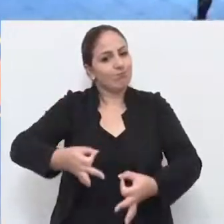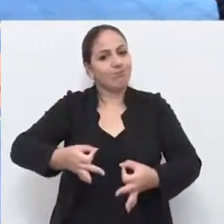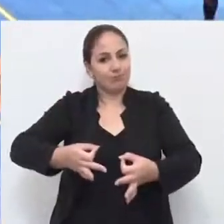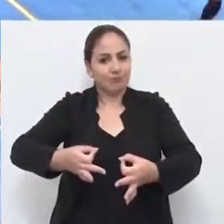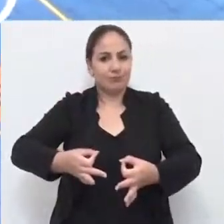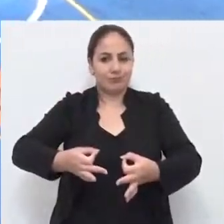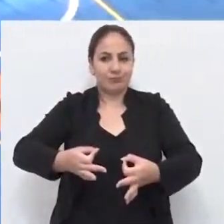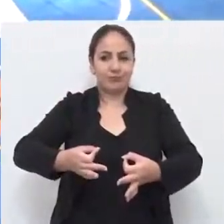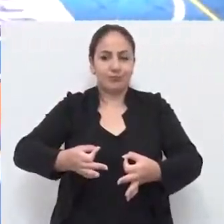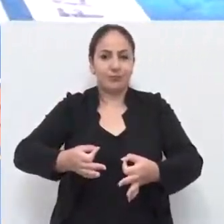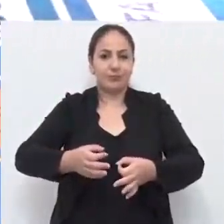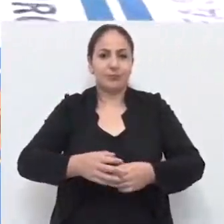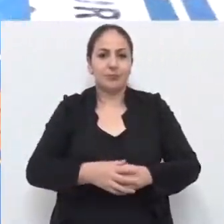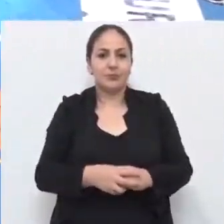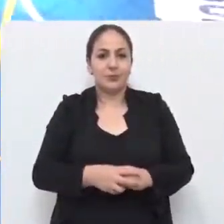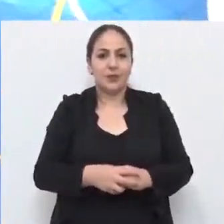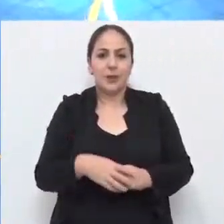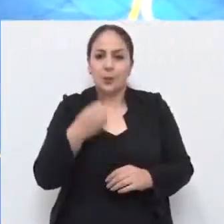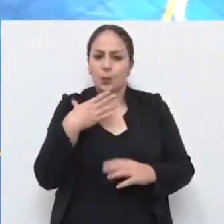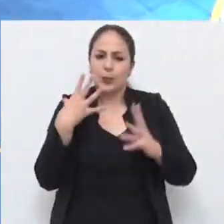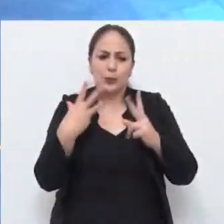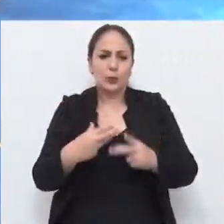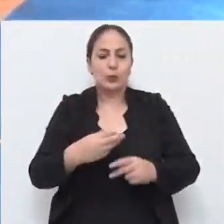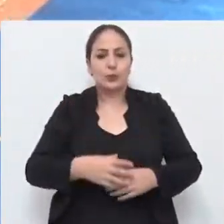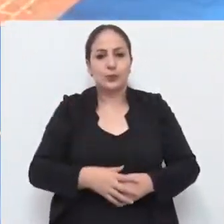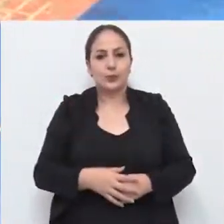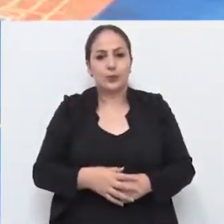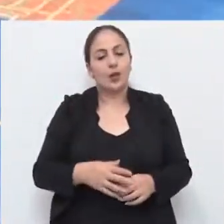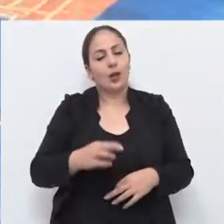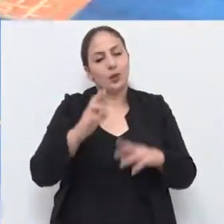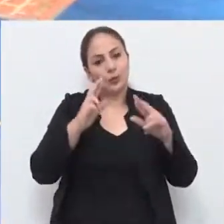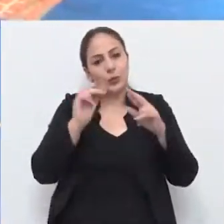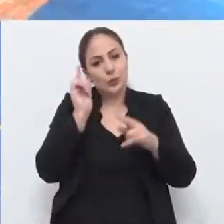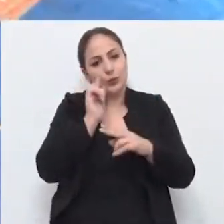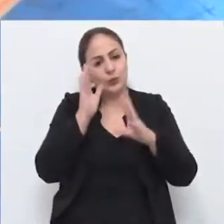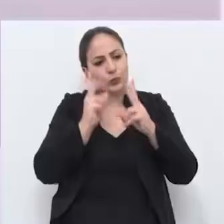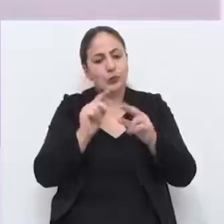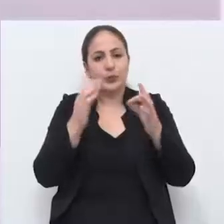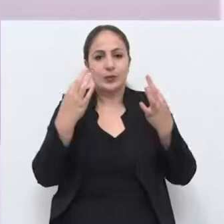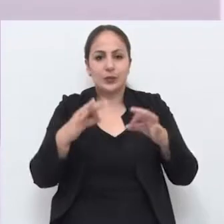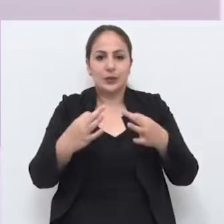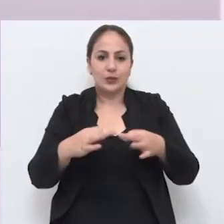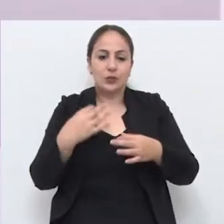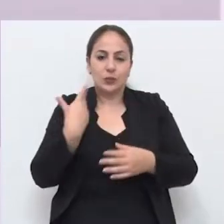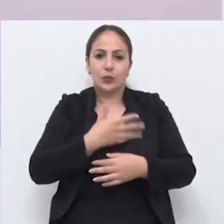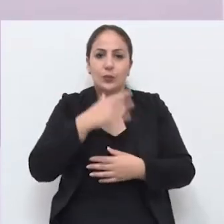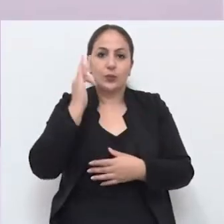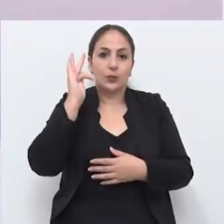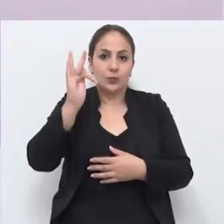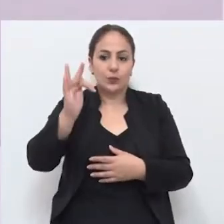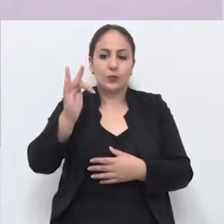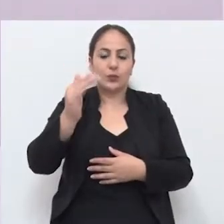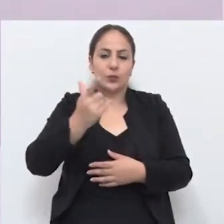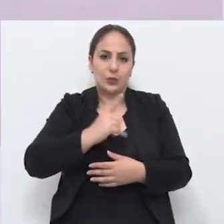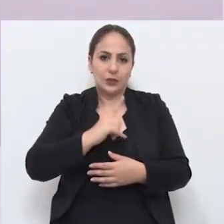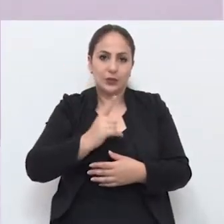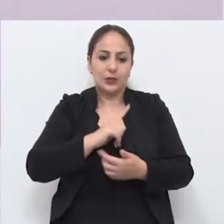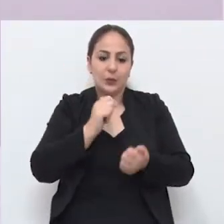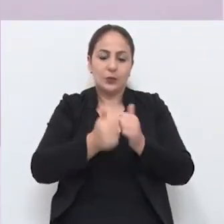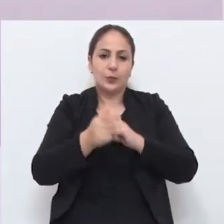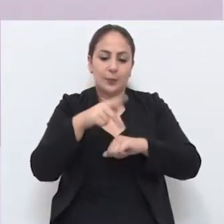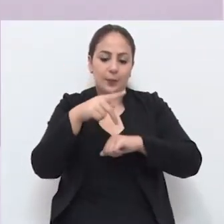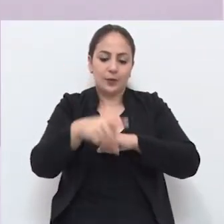decente, que é benéfico para todos. E tomara que tudo dê certo e que a gente possa, num futuro,